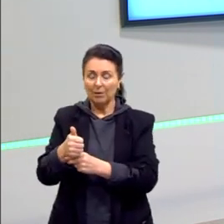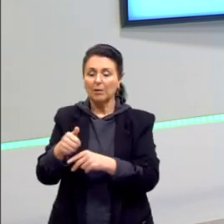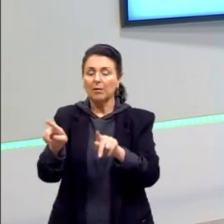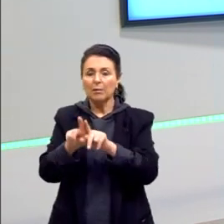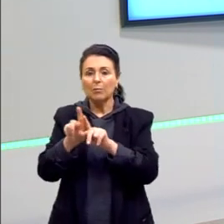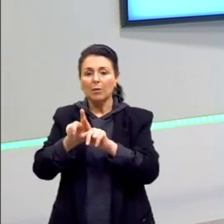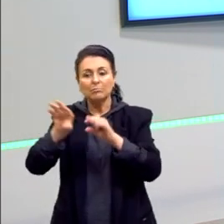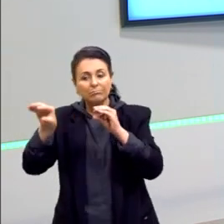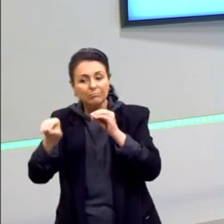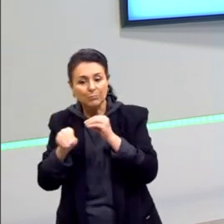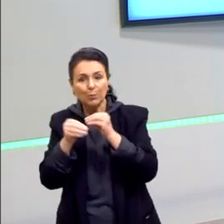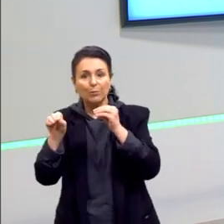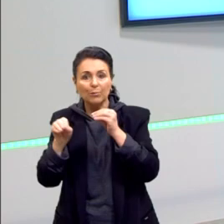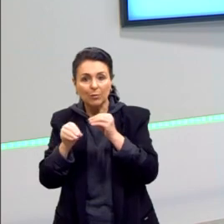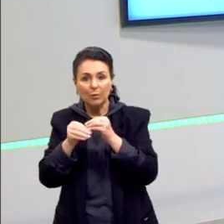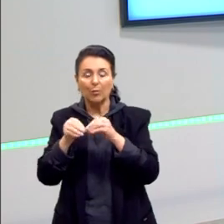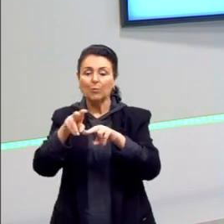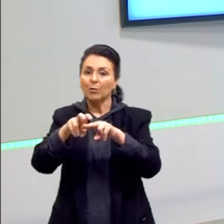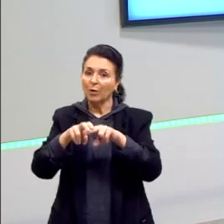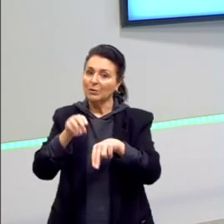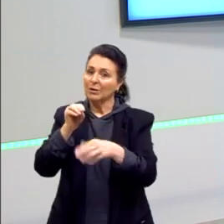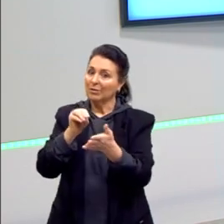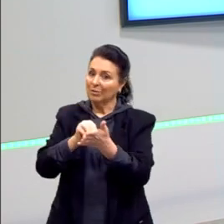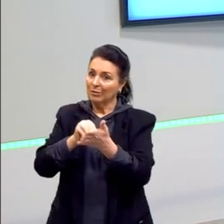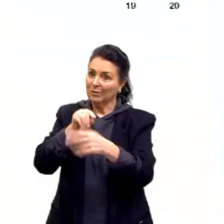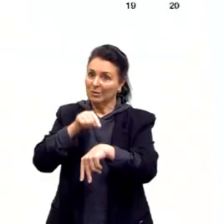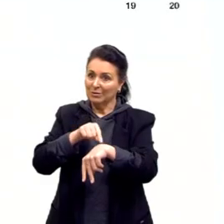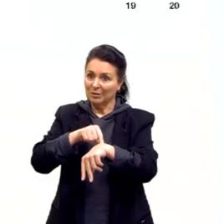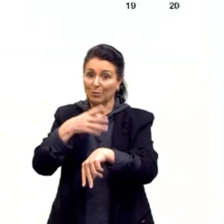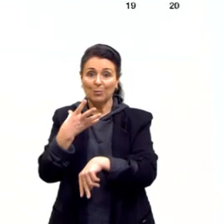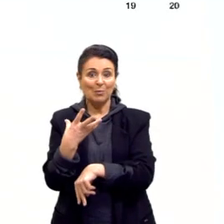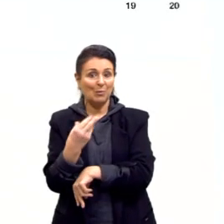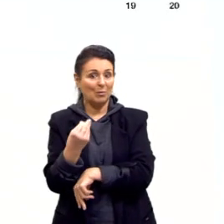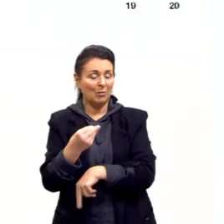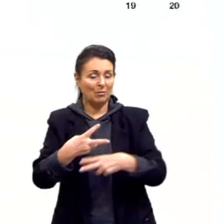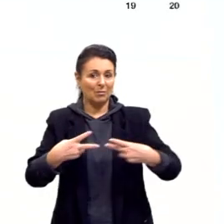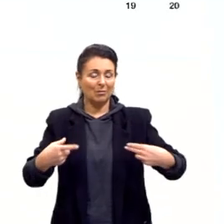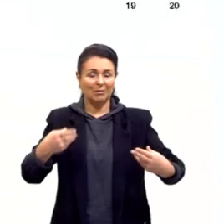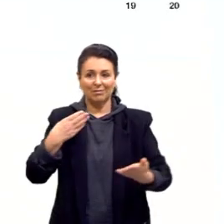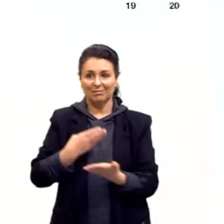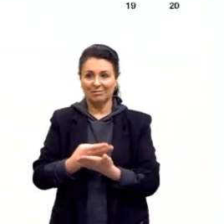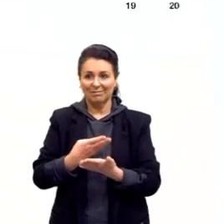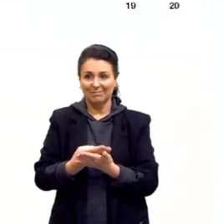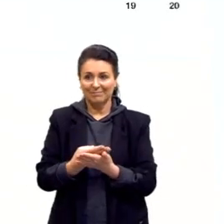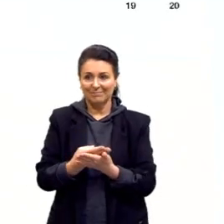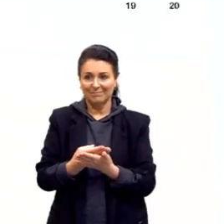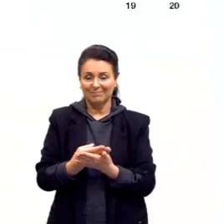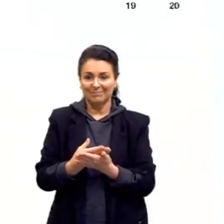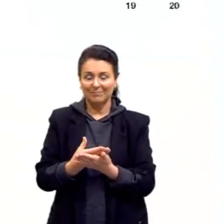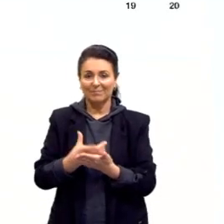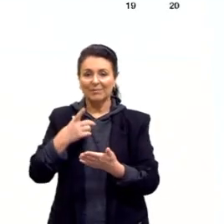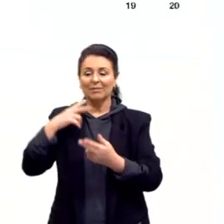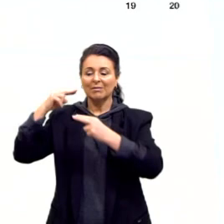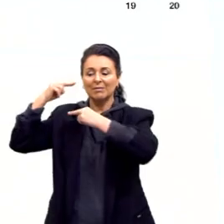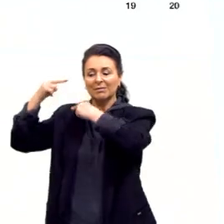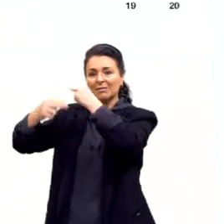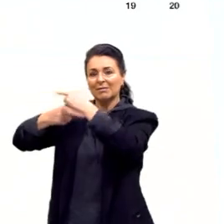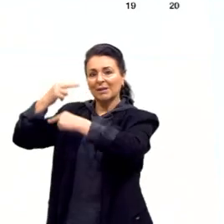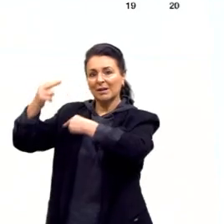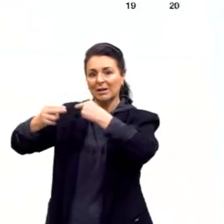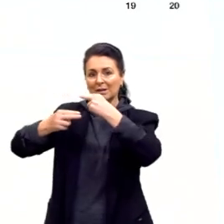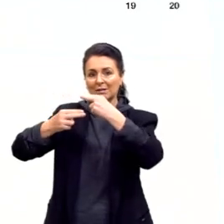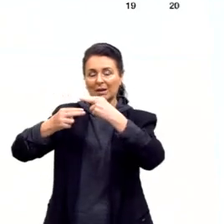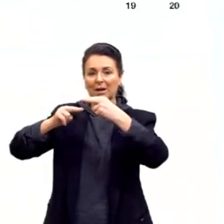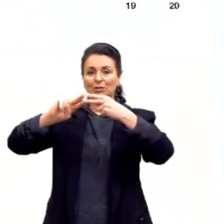ver por falta de tempo hábil, porque é bastante coisa. Então, a herança na genética,